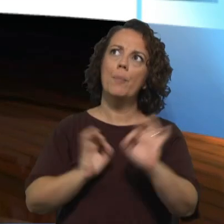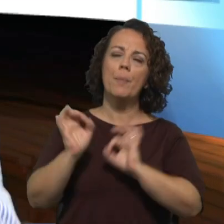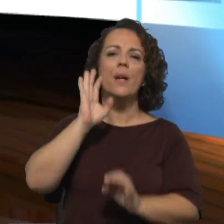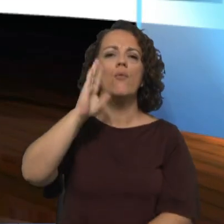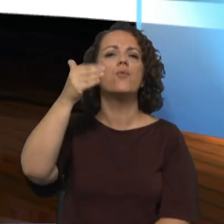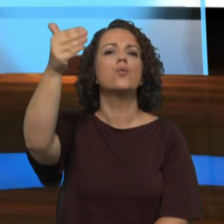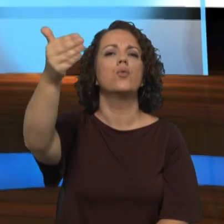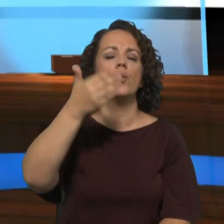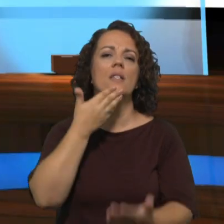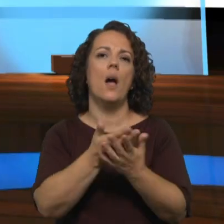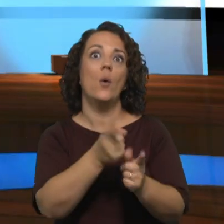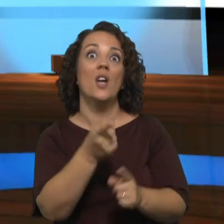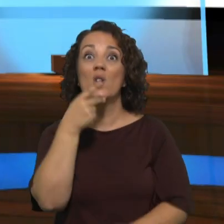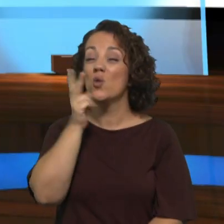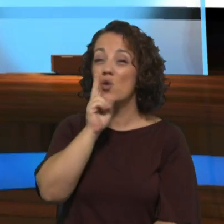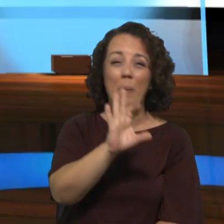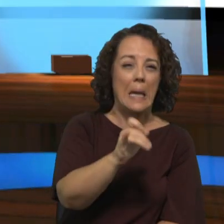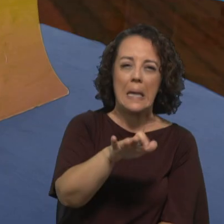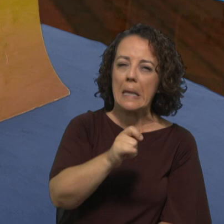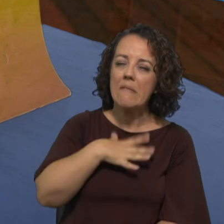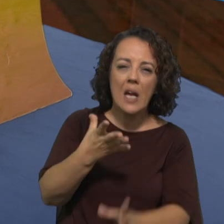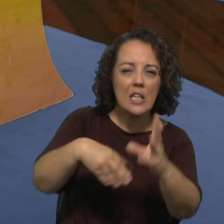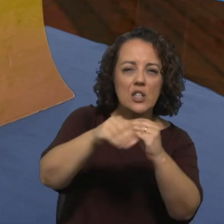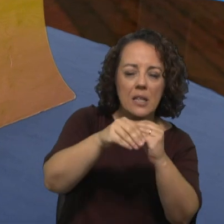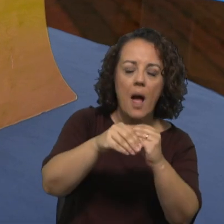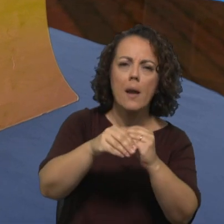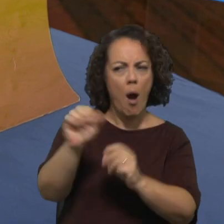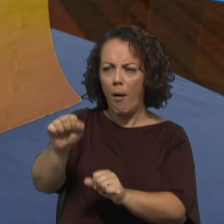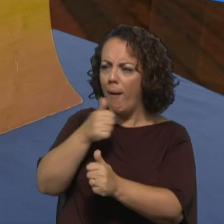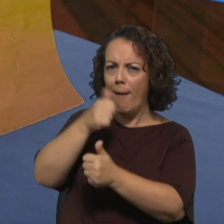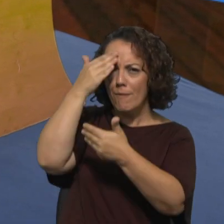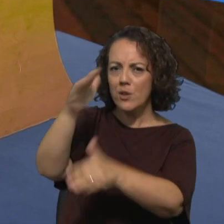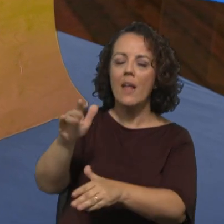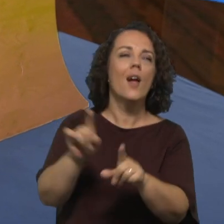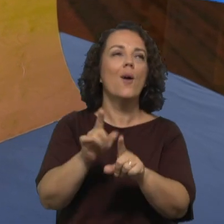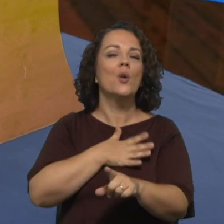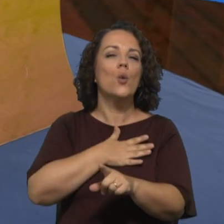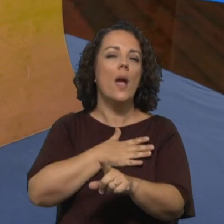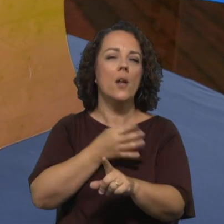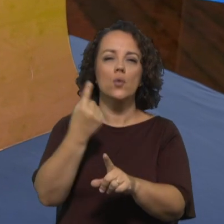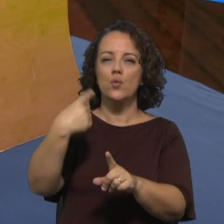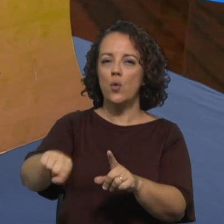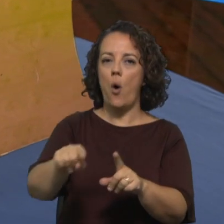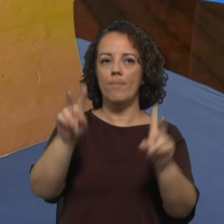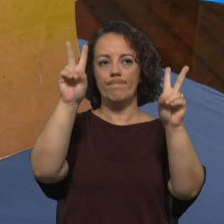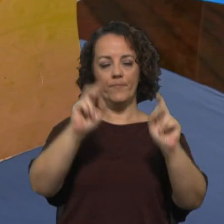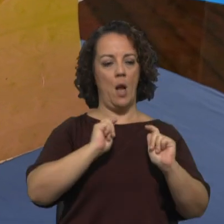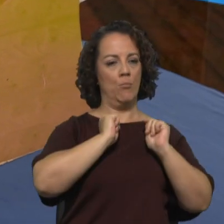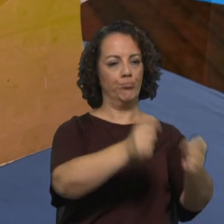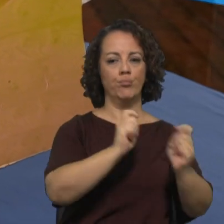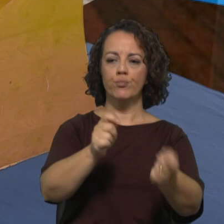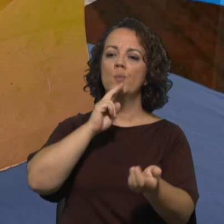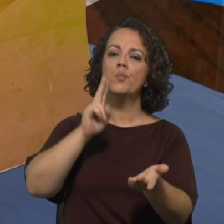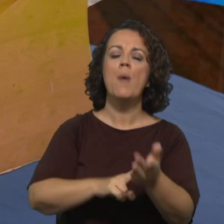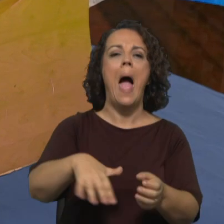esse futuro vai ser vivido Henrique desculpa-me se eu puder acrescentar só uma coisa para não centrar apenas nos ministérios ordenados a